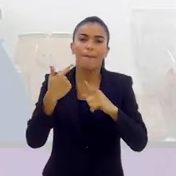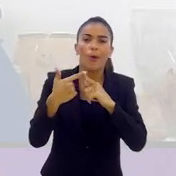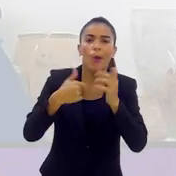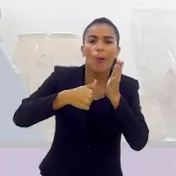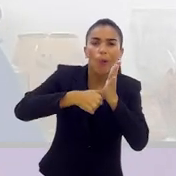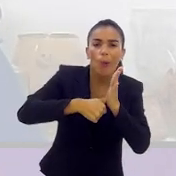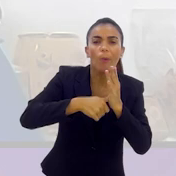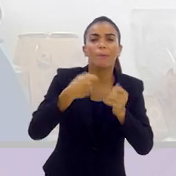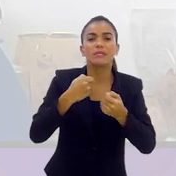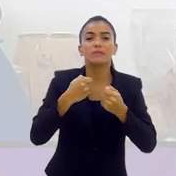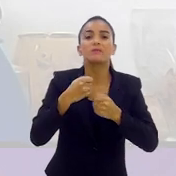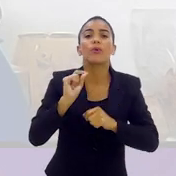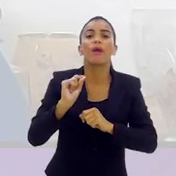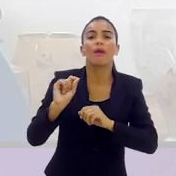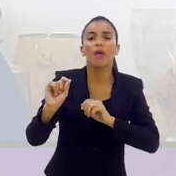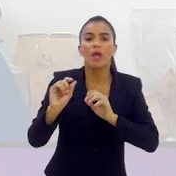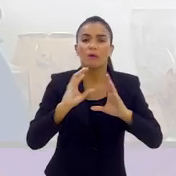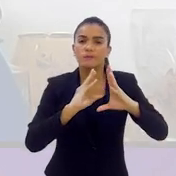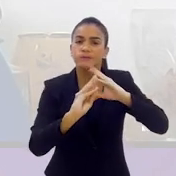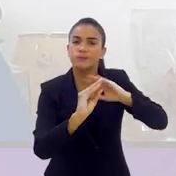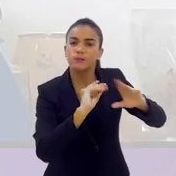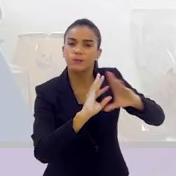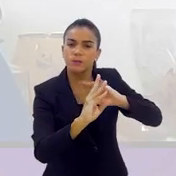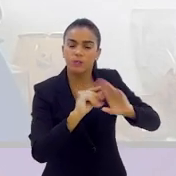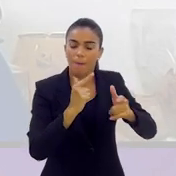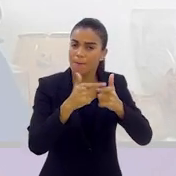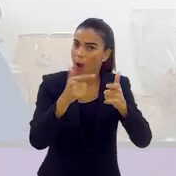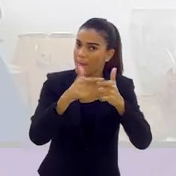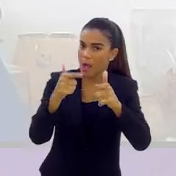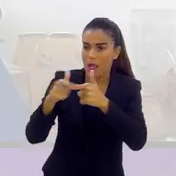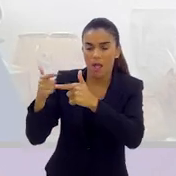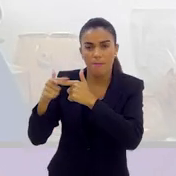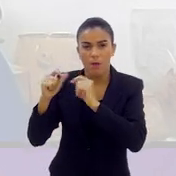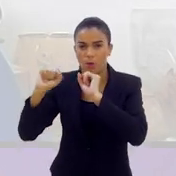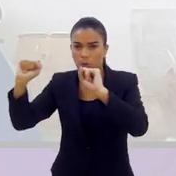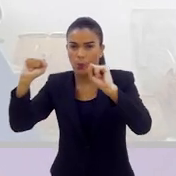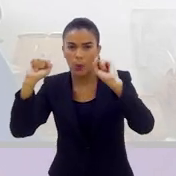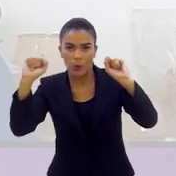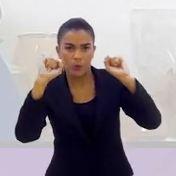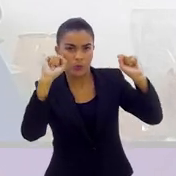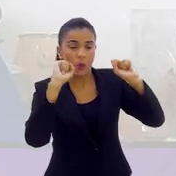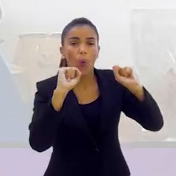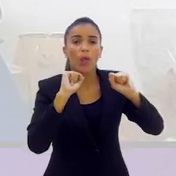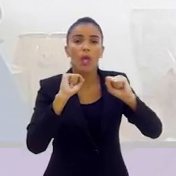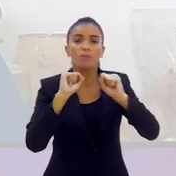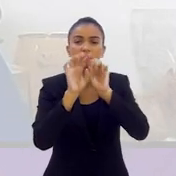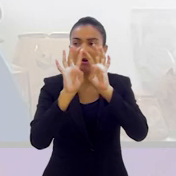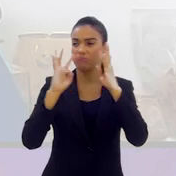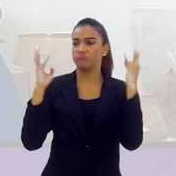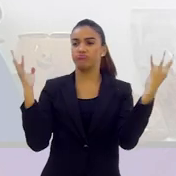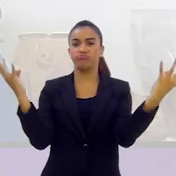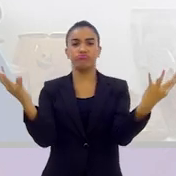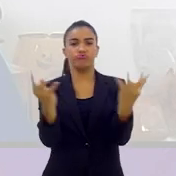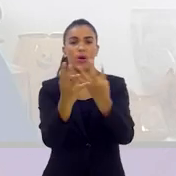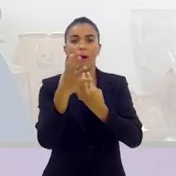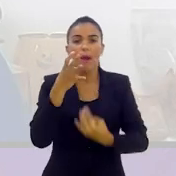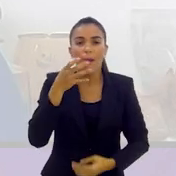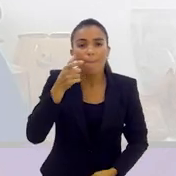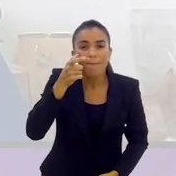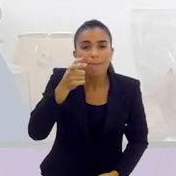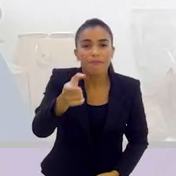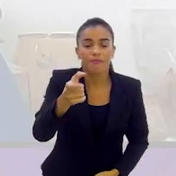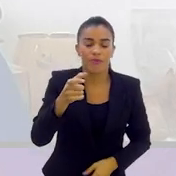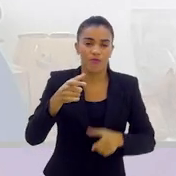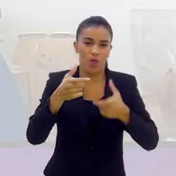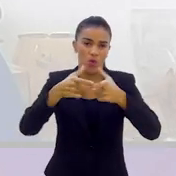clube tem que procurar se desvencilhar desse problema de torcida. A torcida tem que ir no estádio e ver o jogo. Ela não tem que frequentar